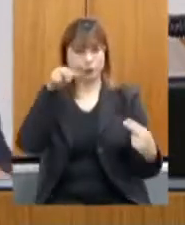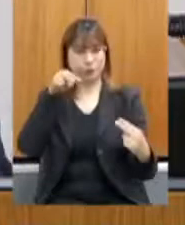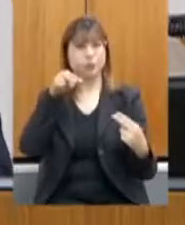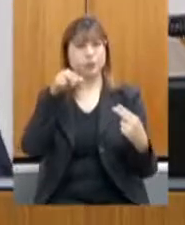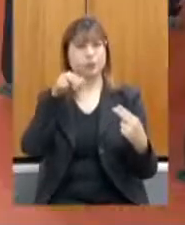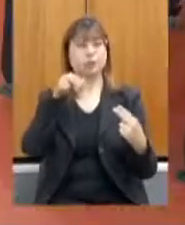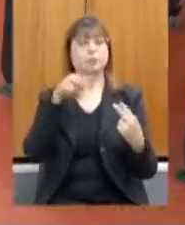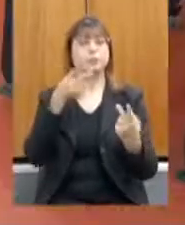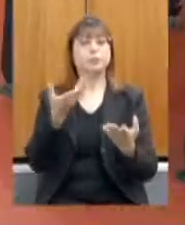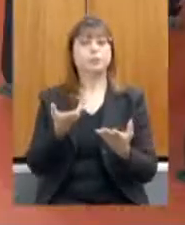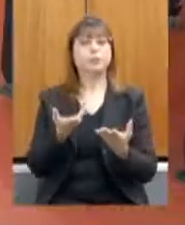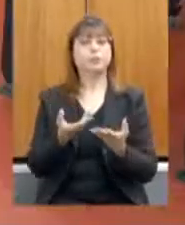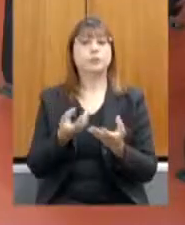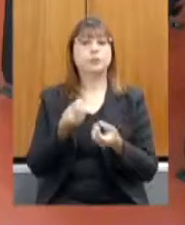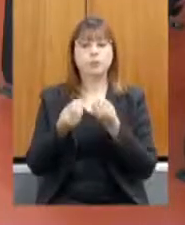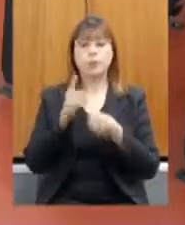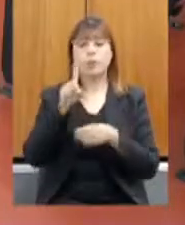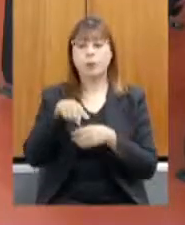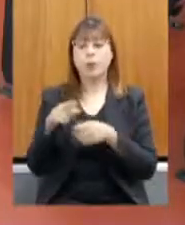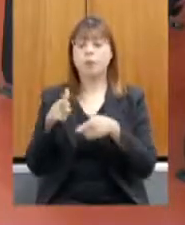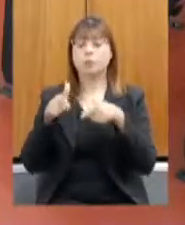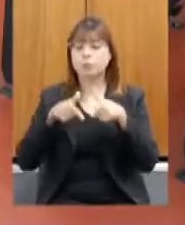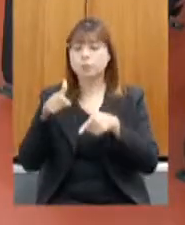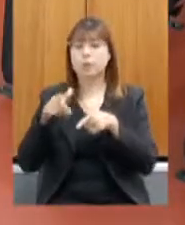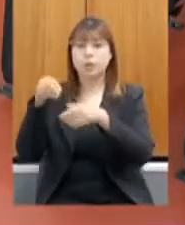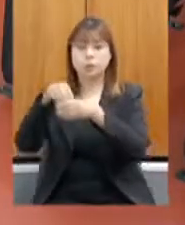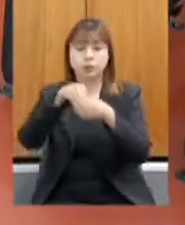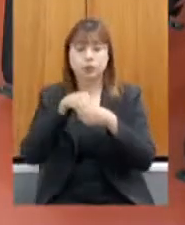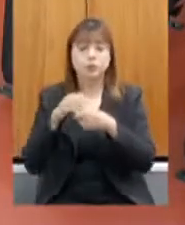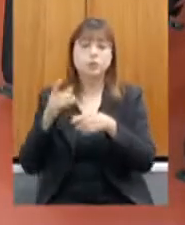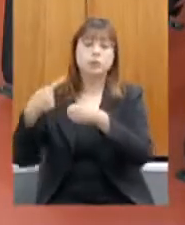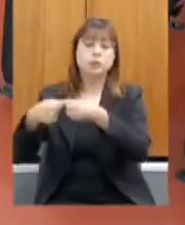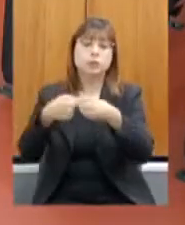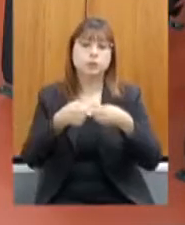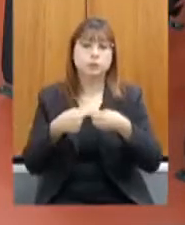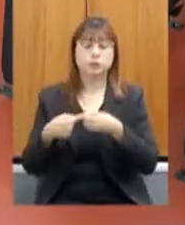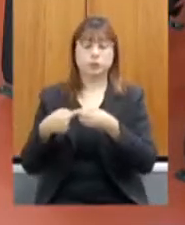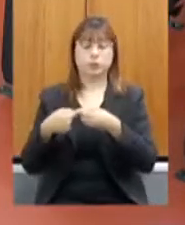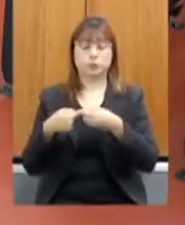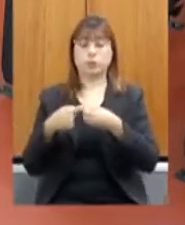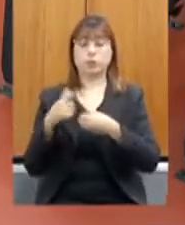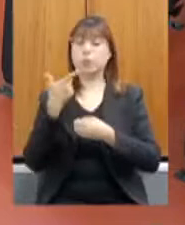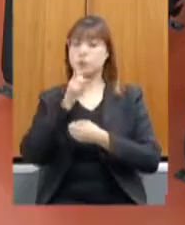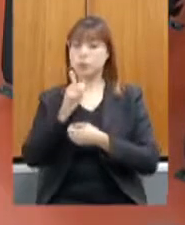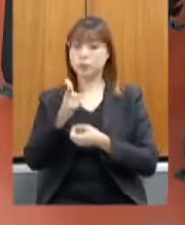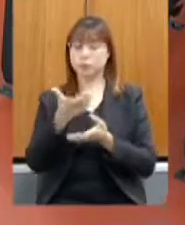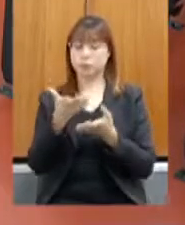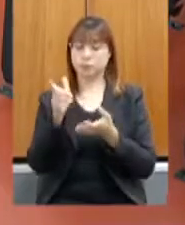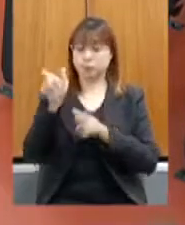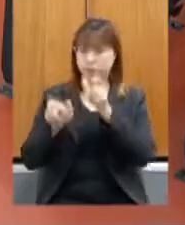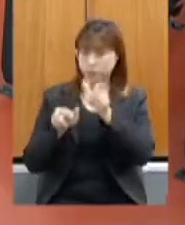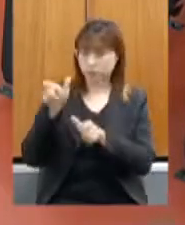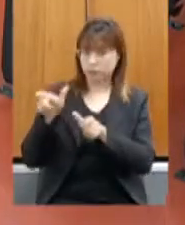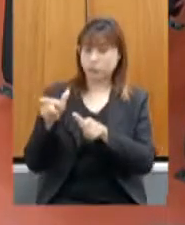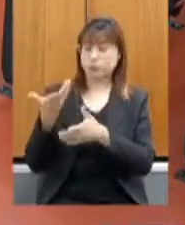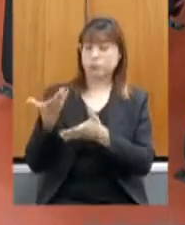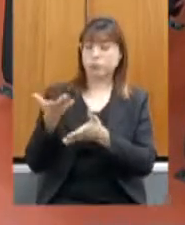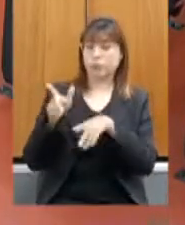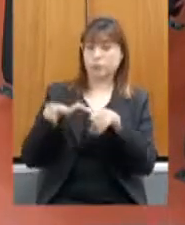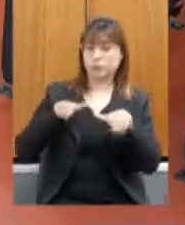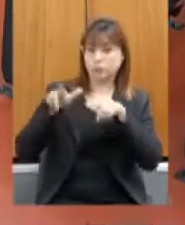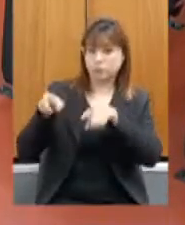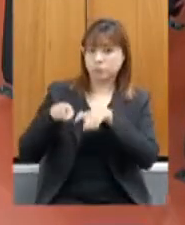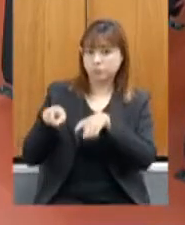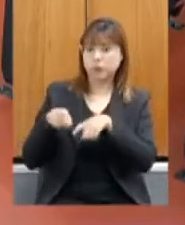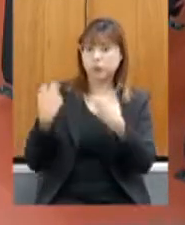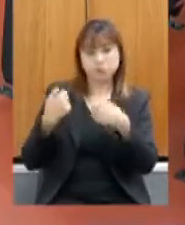consórcios intermunicipais agropecuários, viabilizando que o nosso produtor amplie a sua área